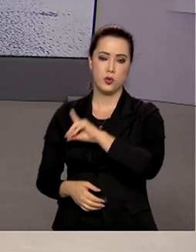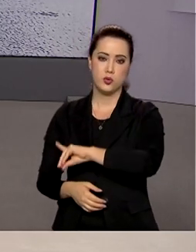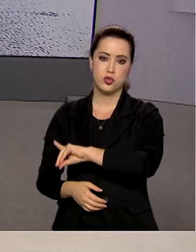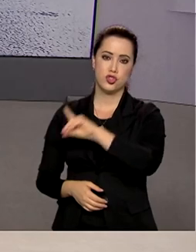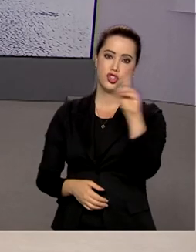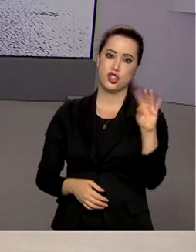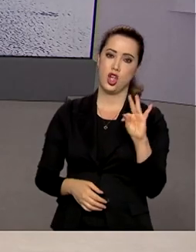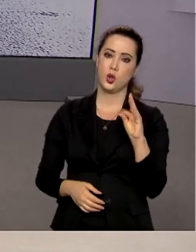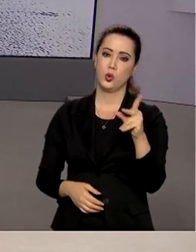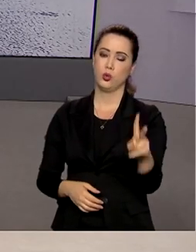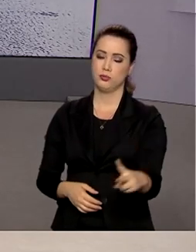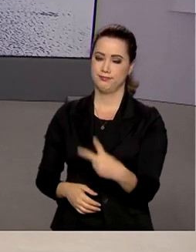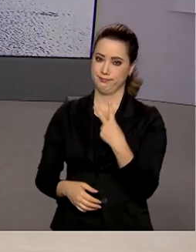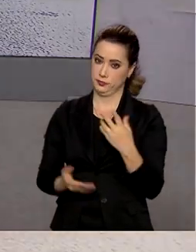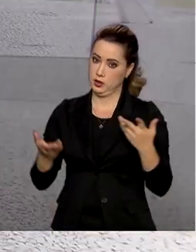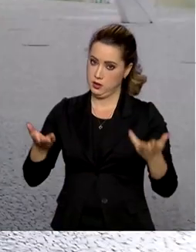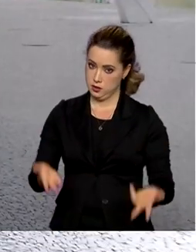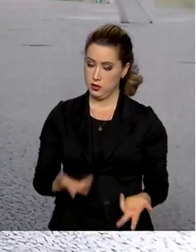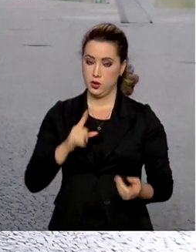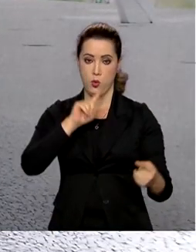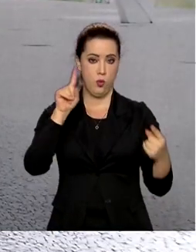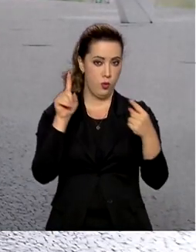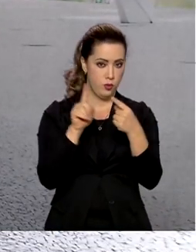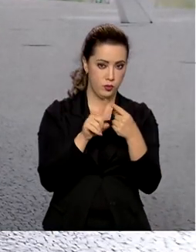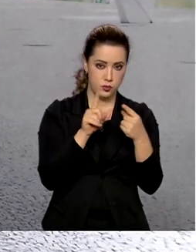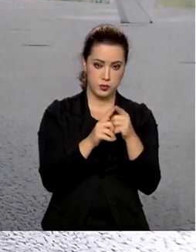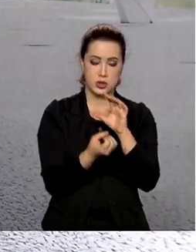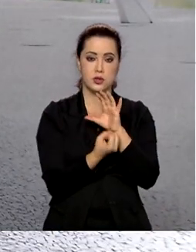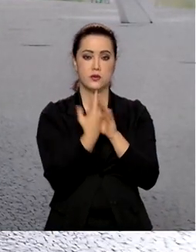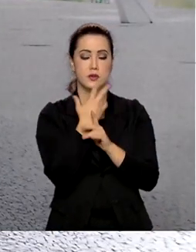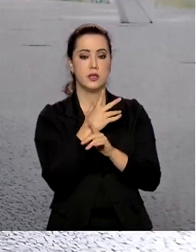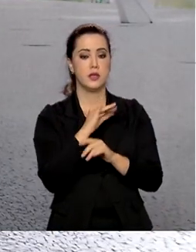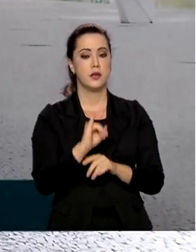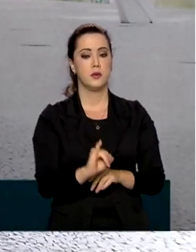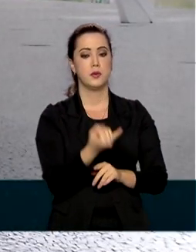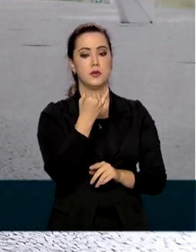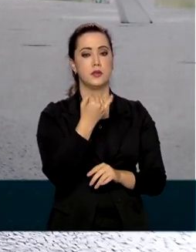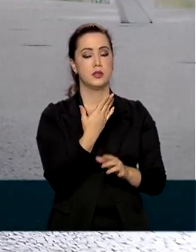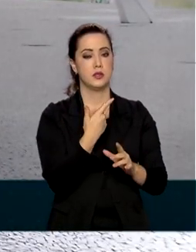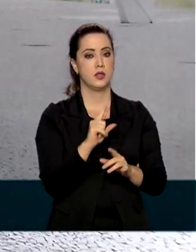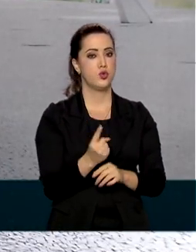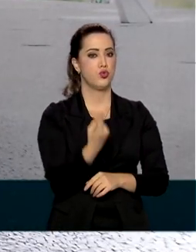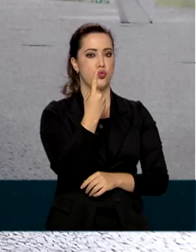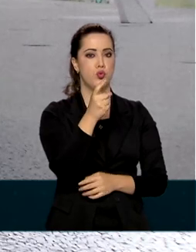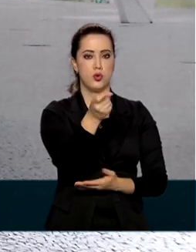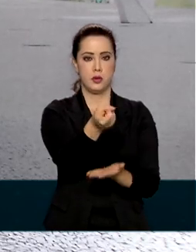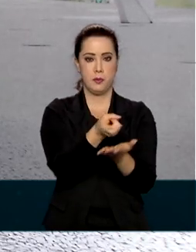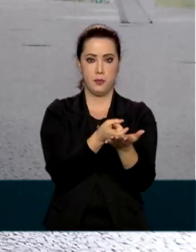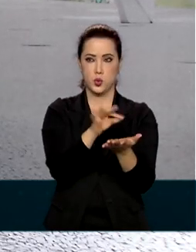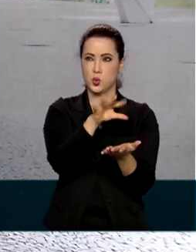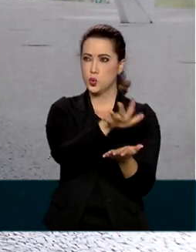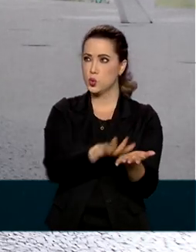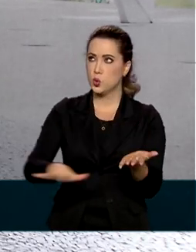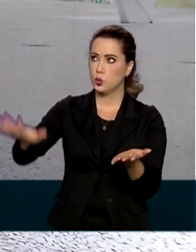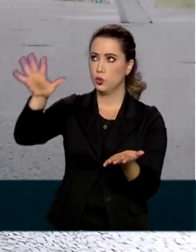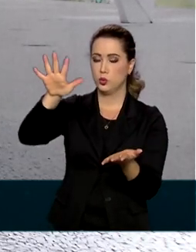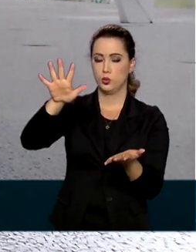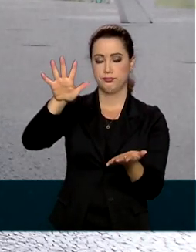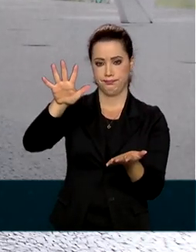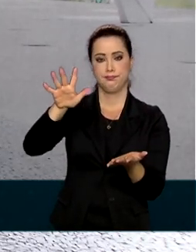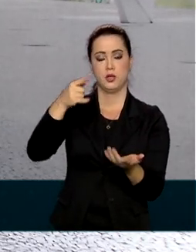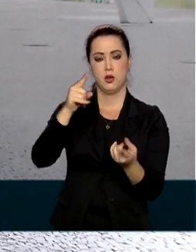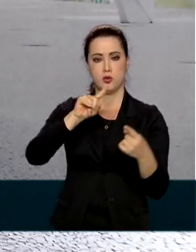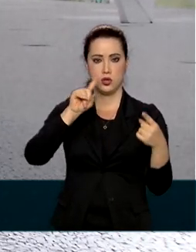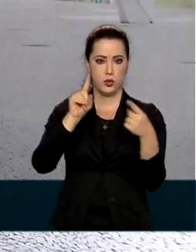bom dia a todos. O objetivo da medida é estabelecer uma alíquota única em todo o país com base na